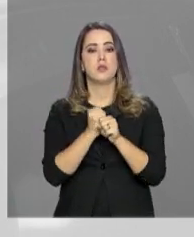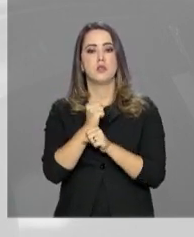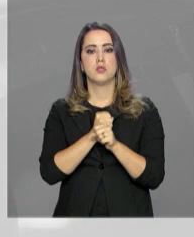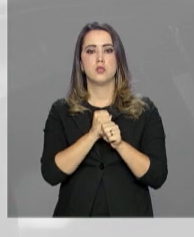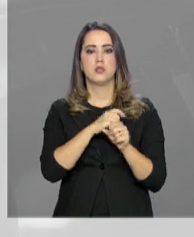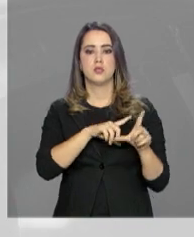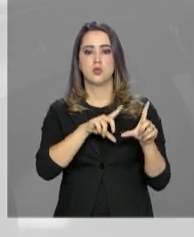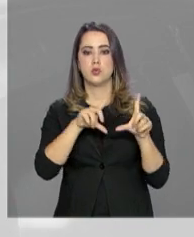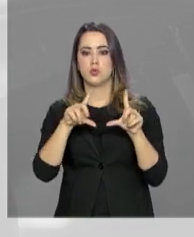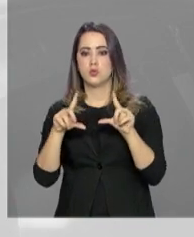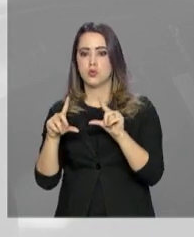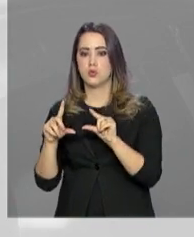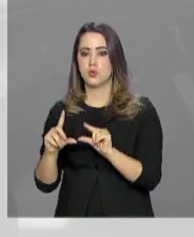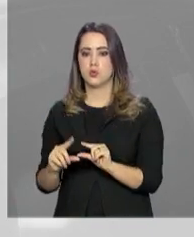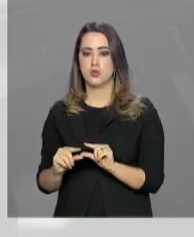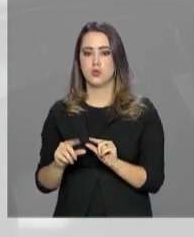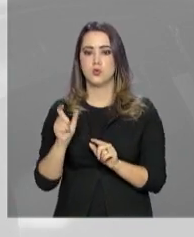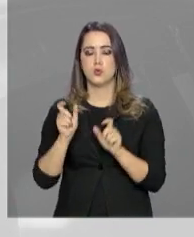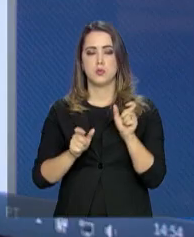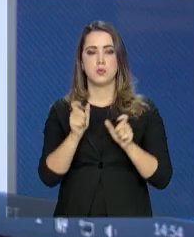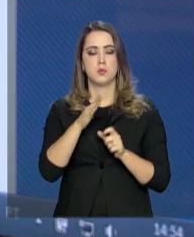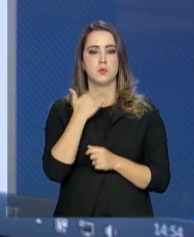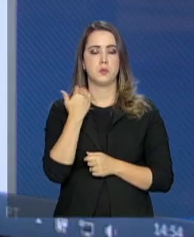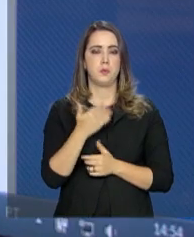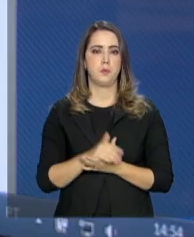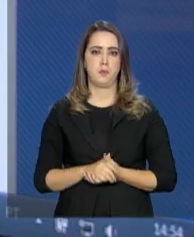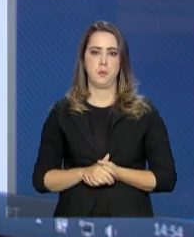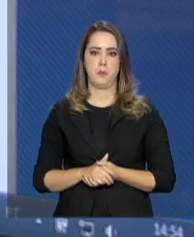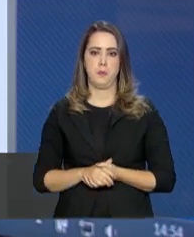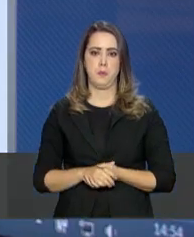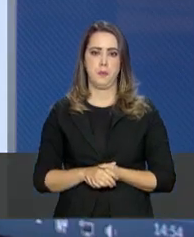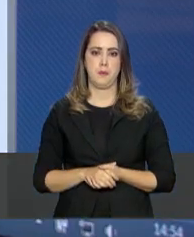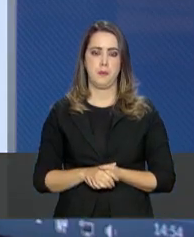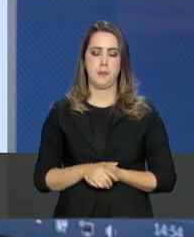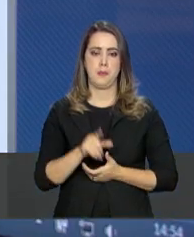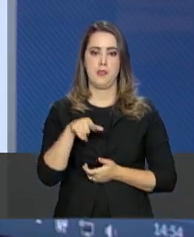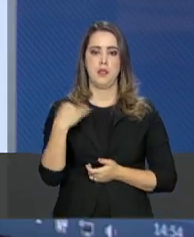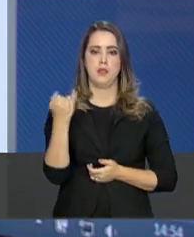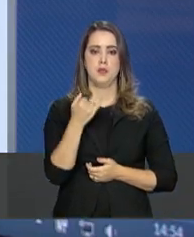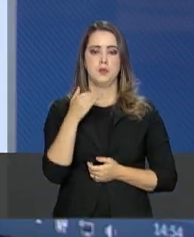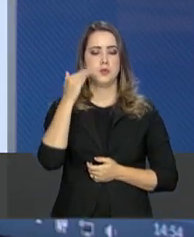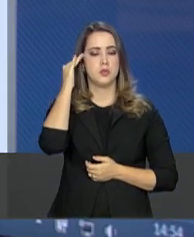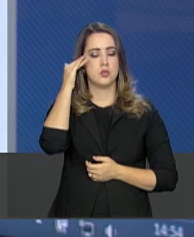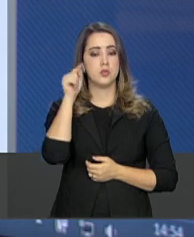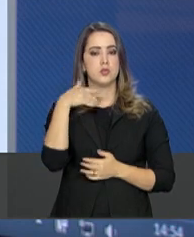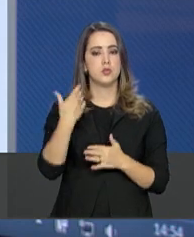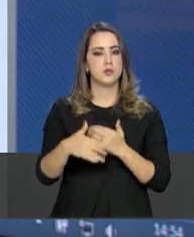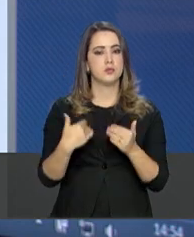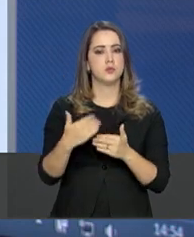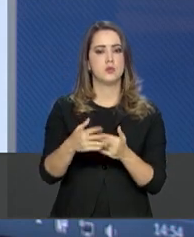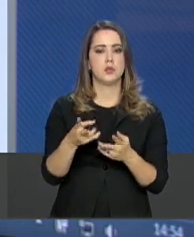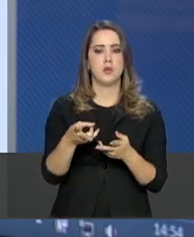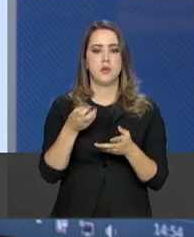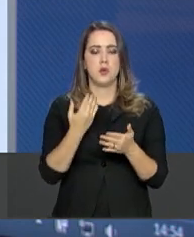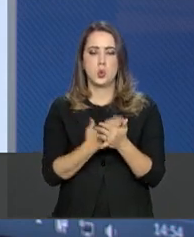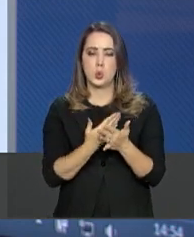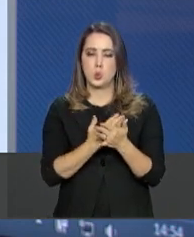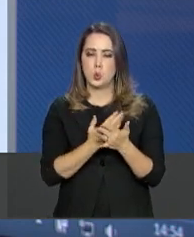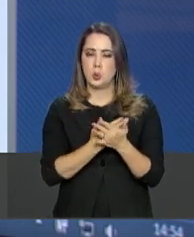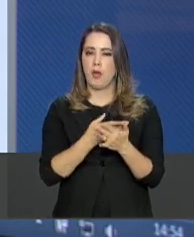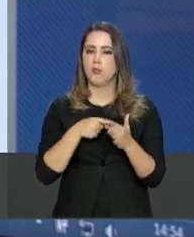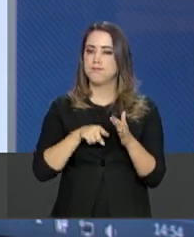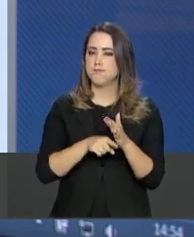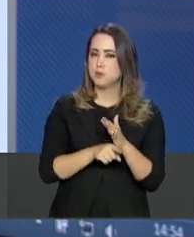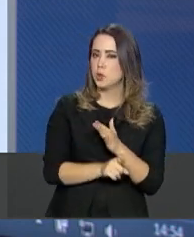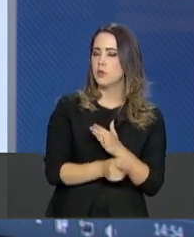houve uma queda no número de vítimas. O que torna relevante nesse processo é fazer sempre uma análise profunda de dados para